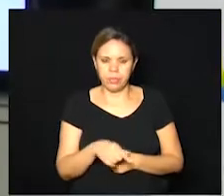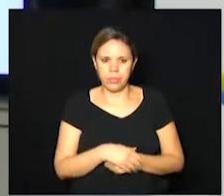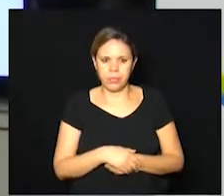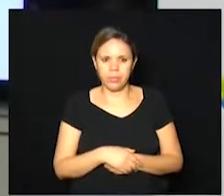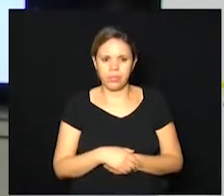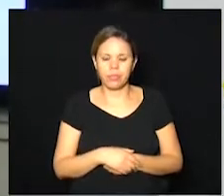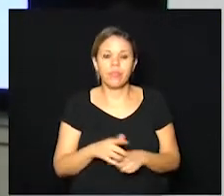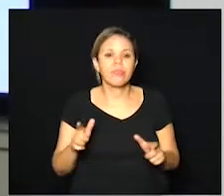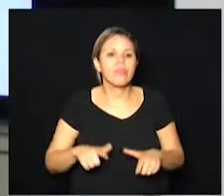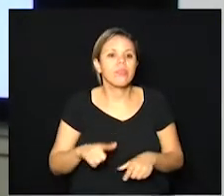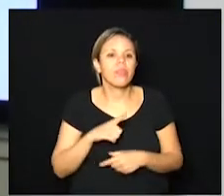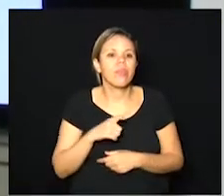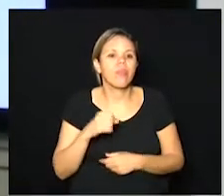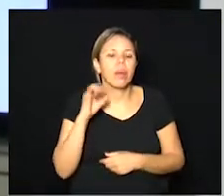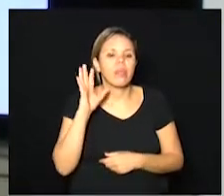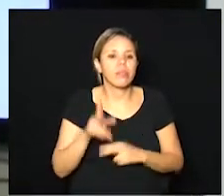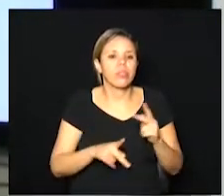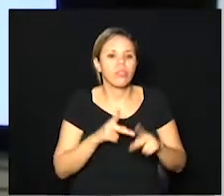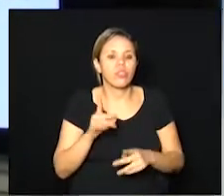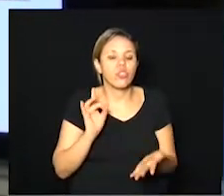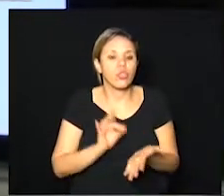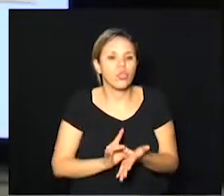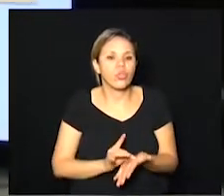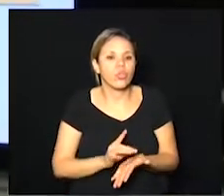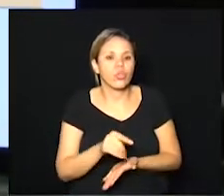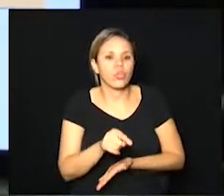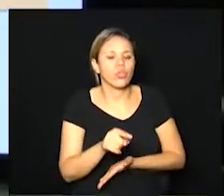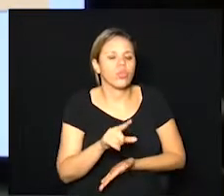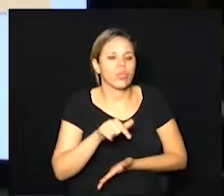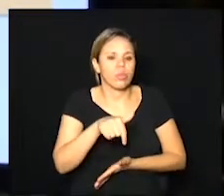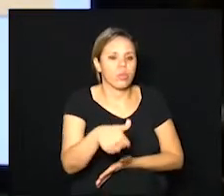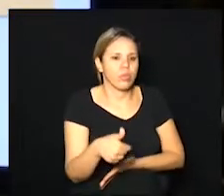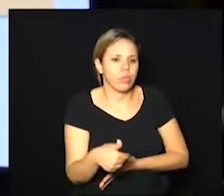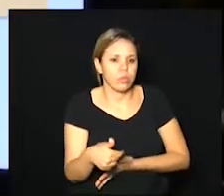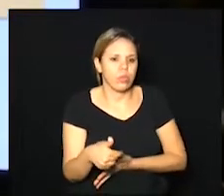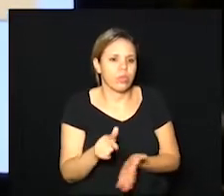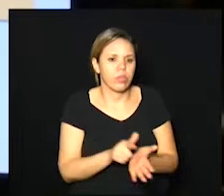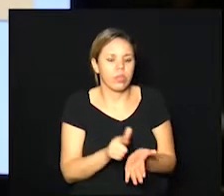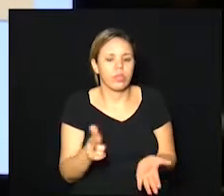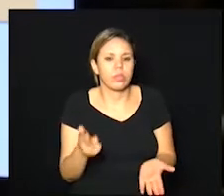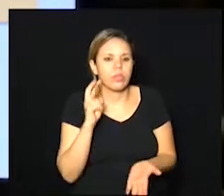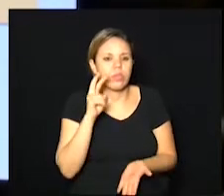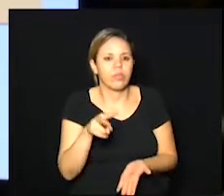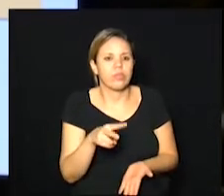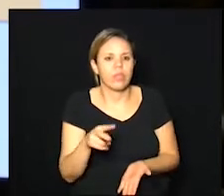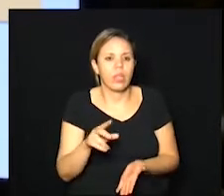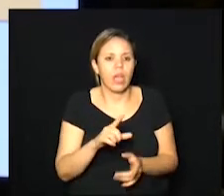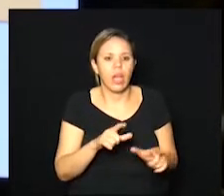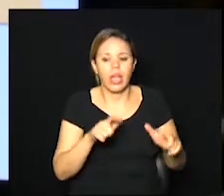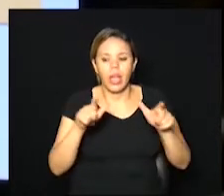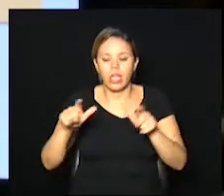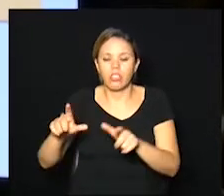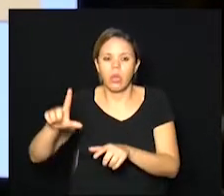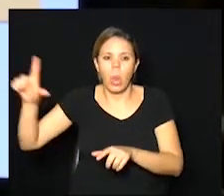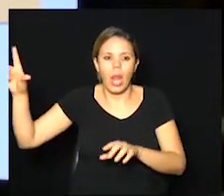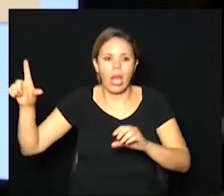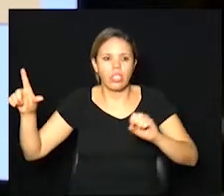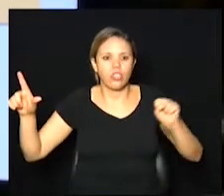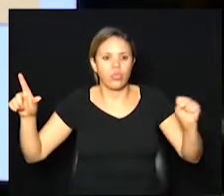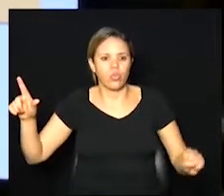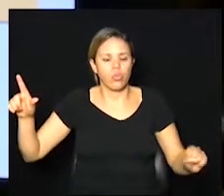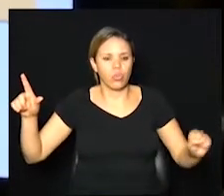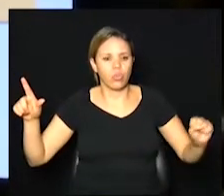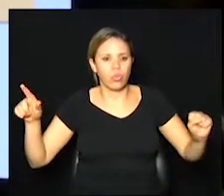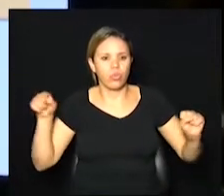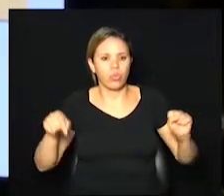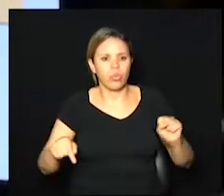aonde nós tivemos mais casos confirmados depois no boletim a gente vê é na leste e na sul mas nós